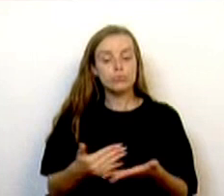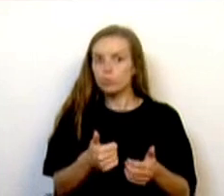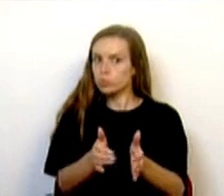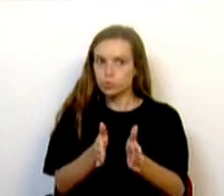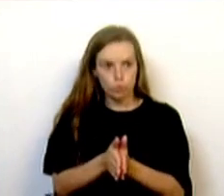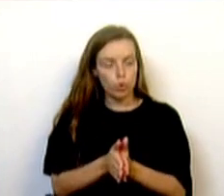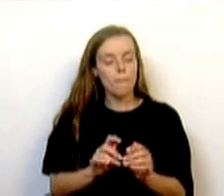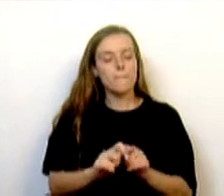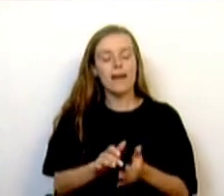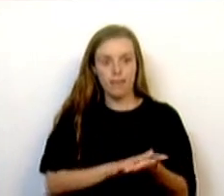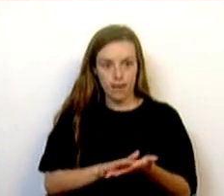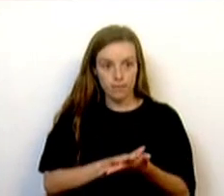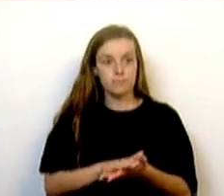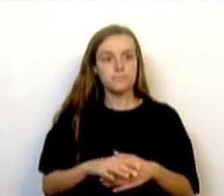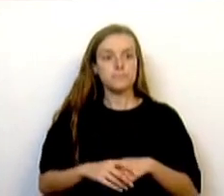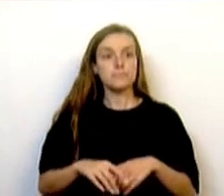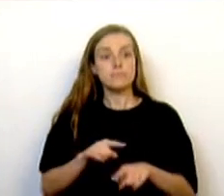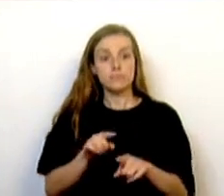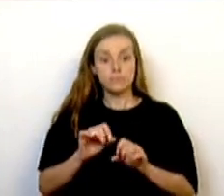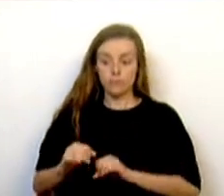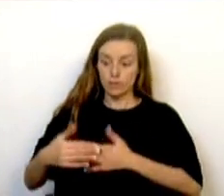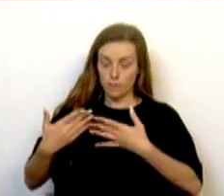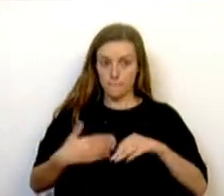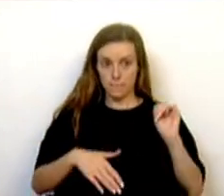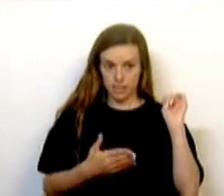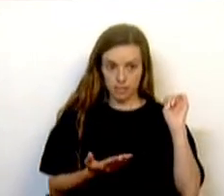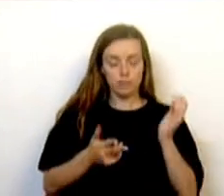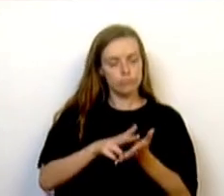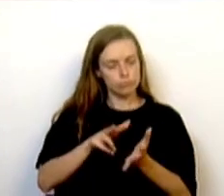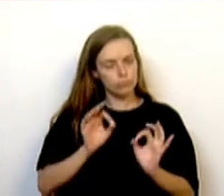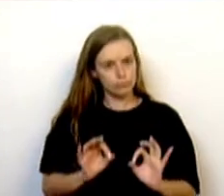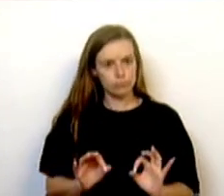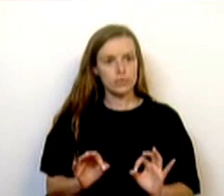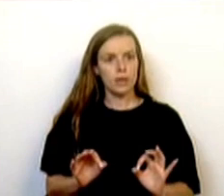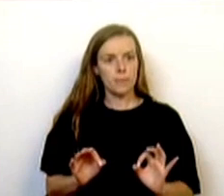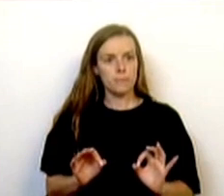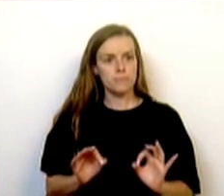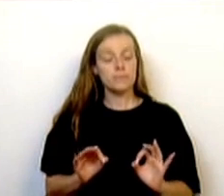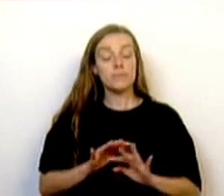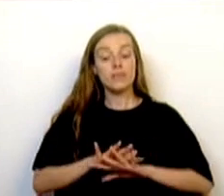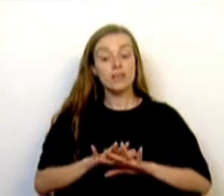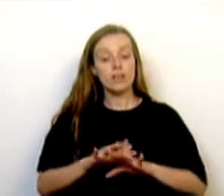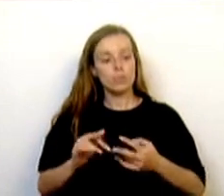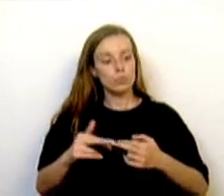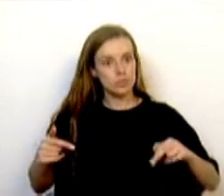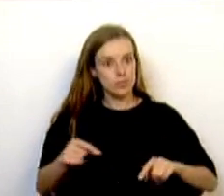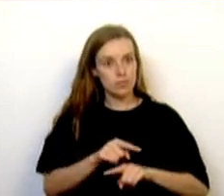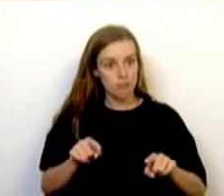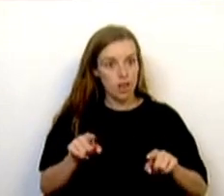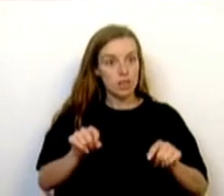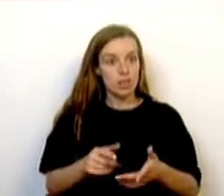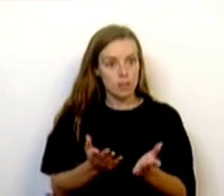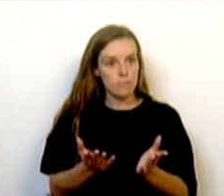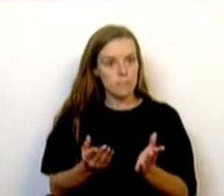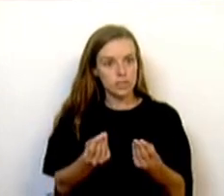medida da gratuitidade. Aliás, por iniciativa do PS aprovamos aqui uma resolução para chegar à rede municipal e às creches nas